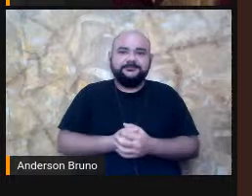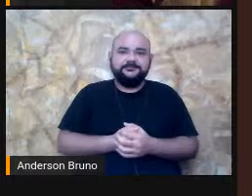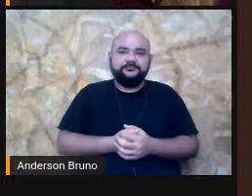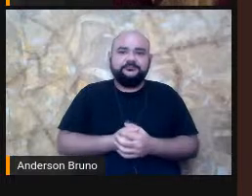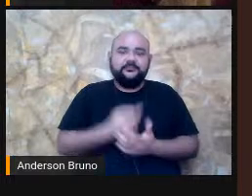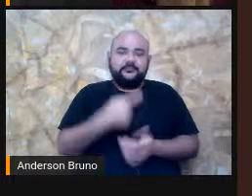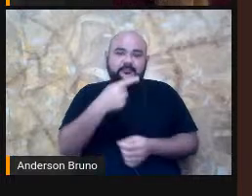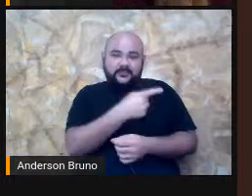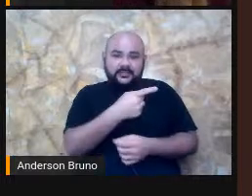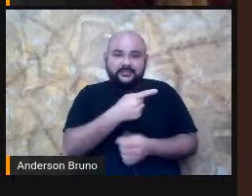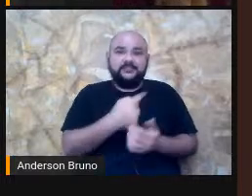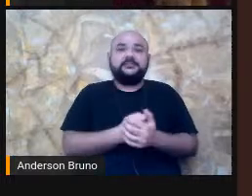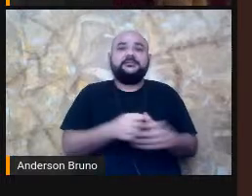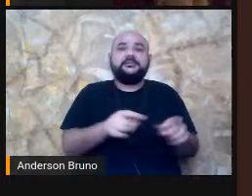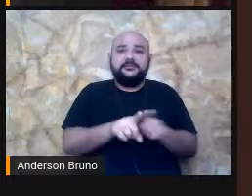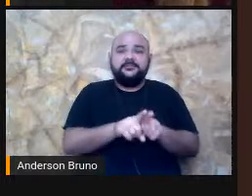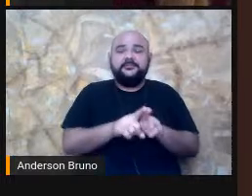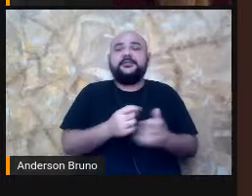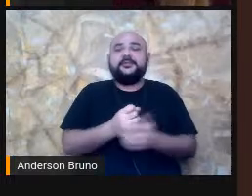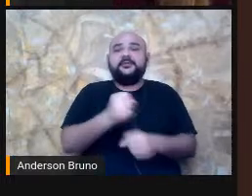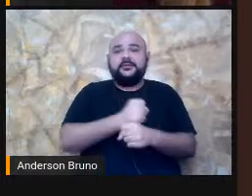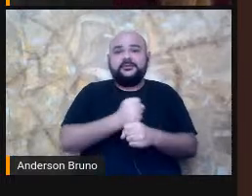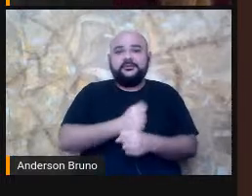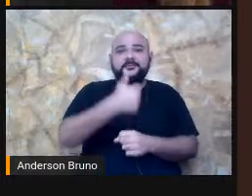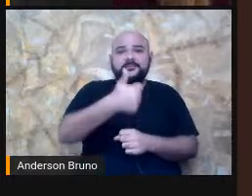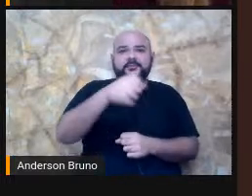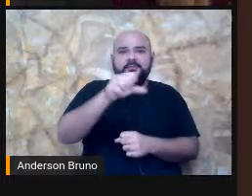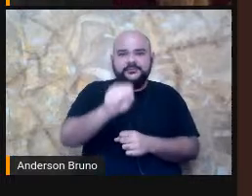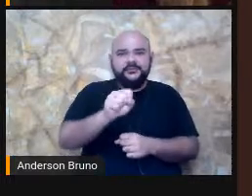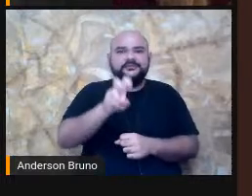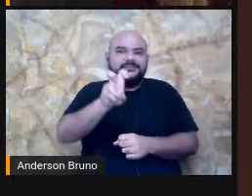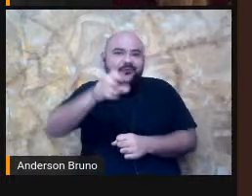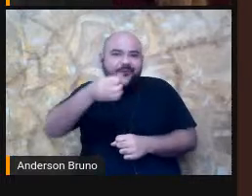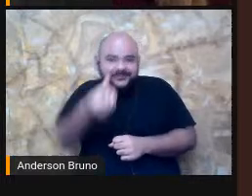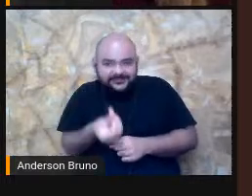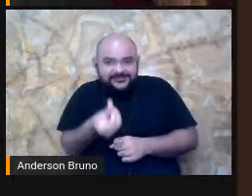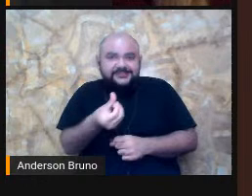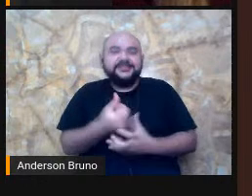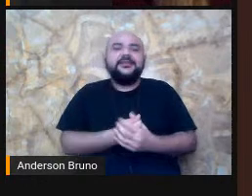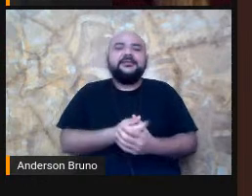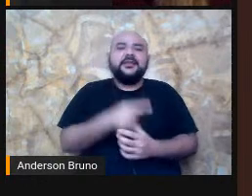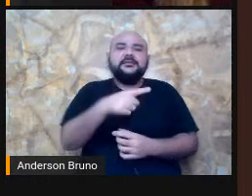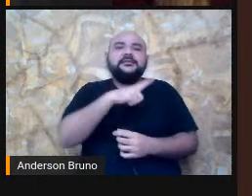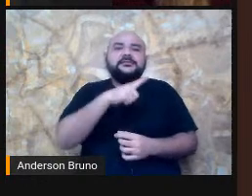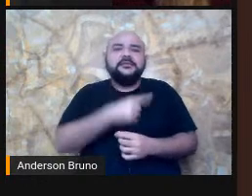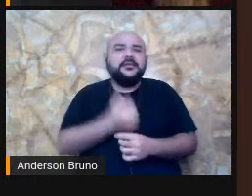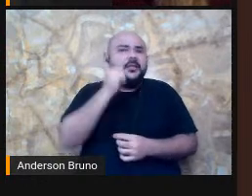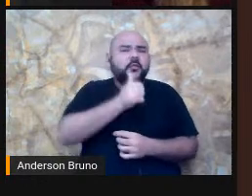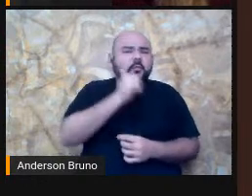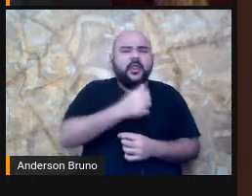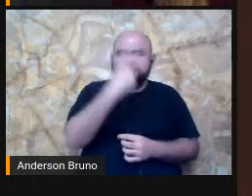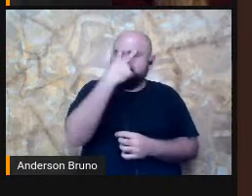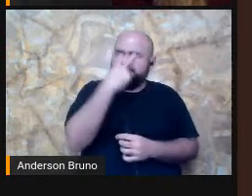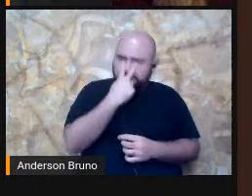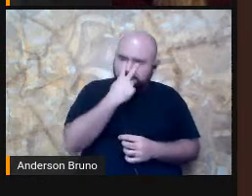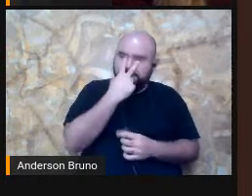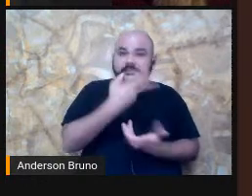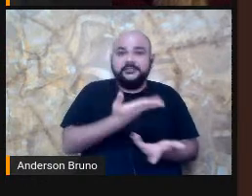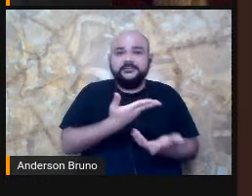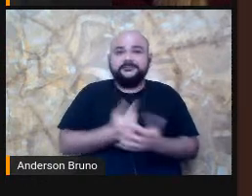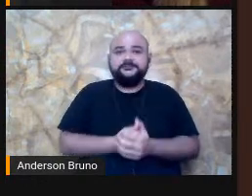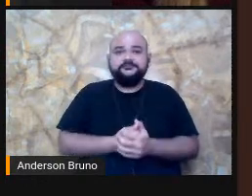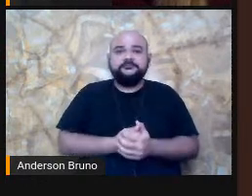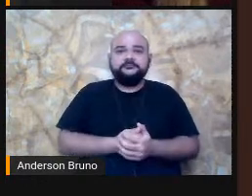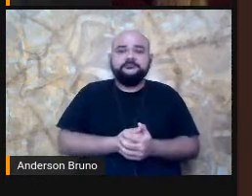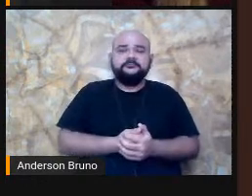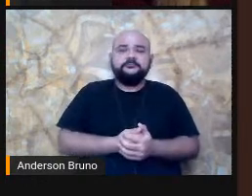Menina Cega, de 1856, em que aparece uma moça cega, ela inclina os